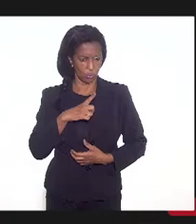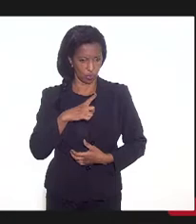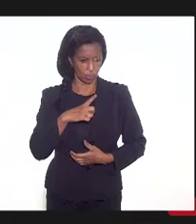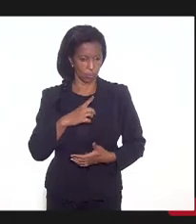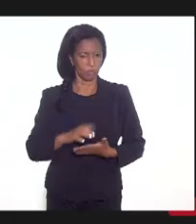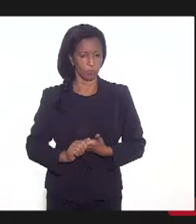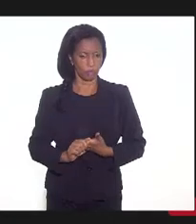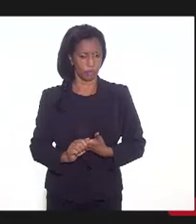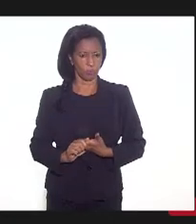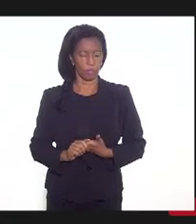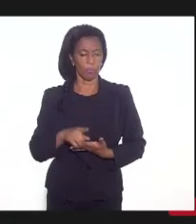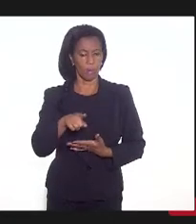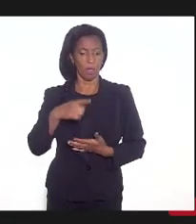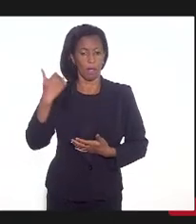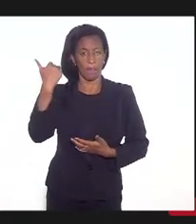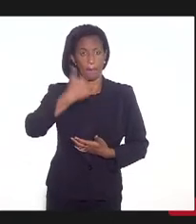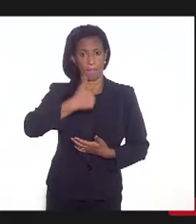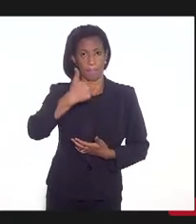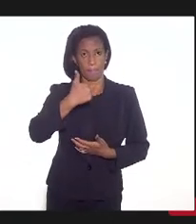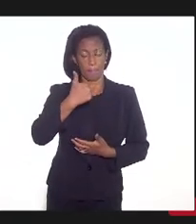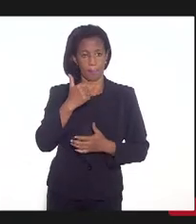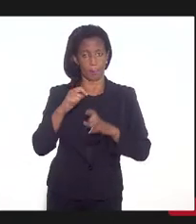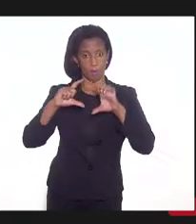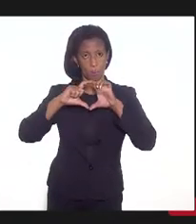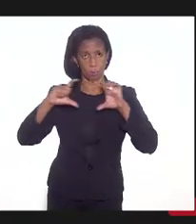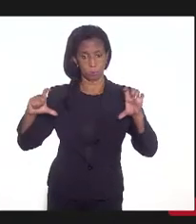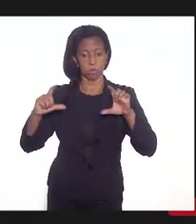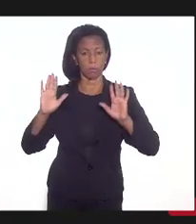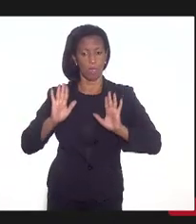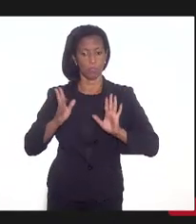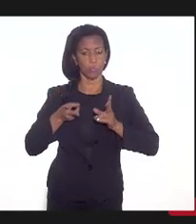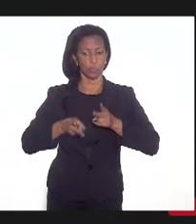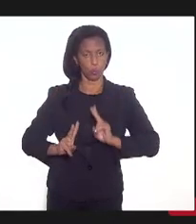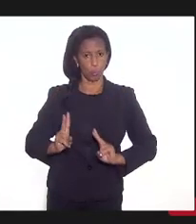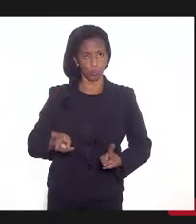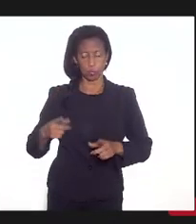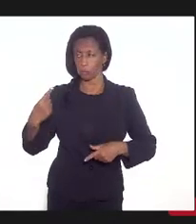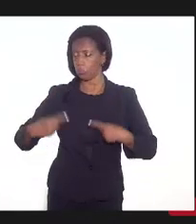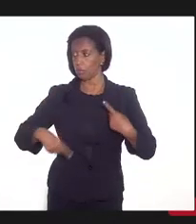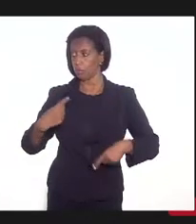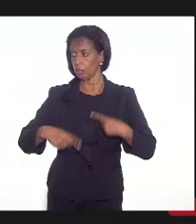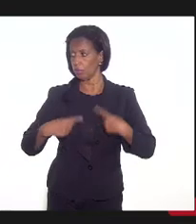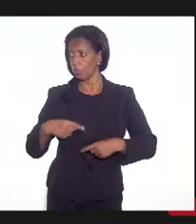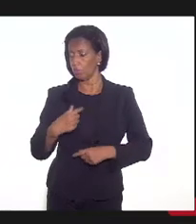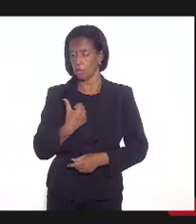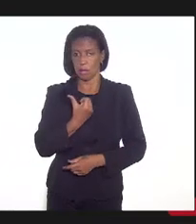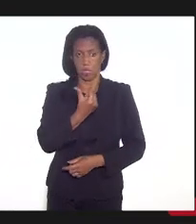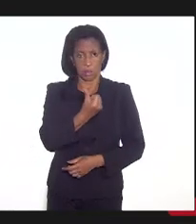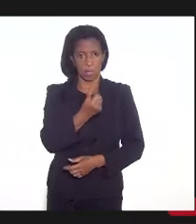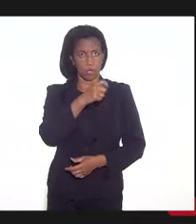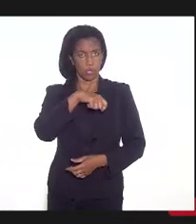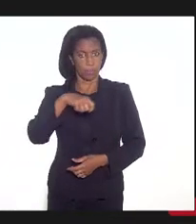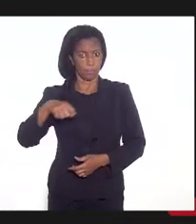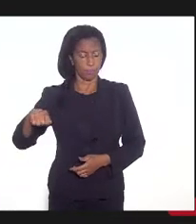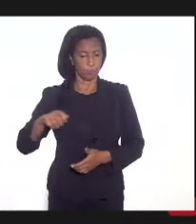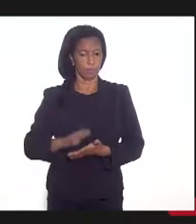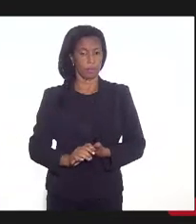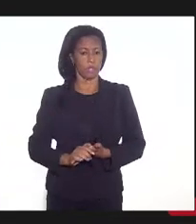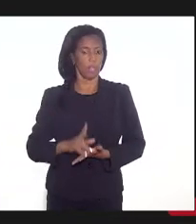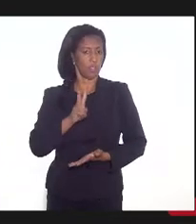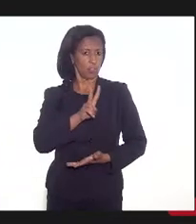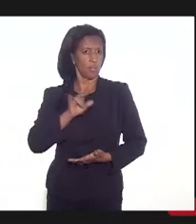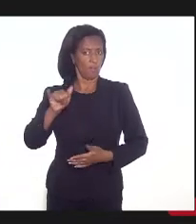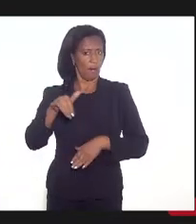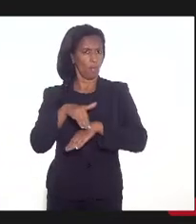outubro, que apresentar esse primeiro esboço, mas continua a discussão. Nesse período todo de seis meses, a gente vai